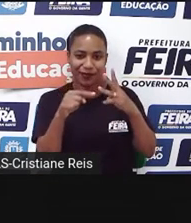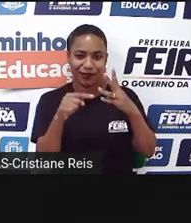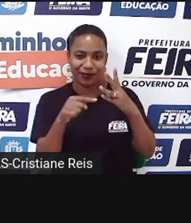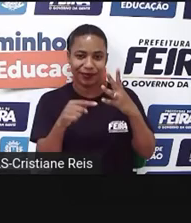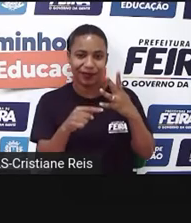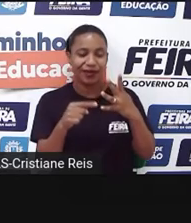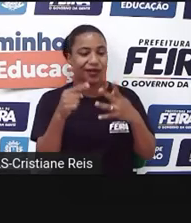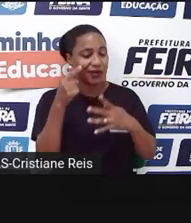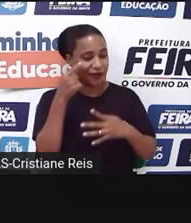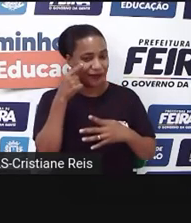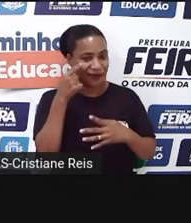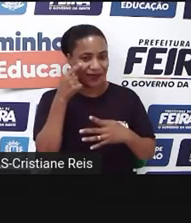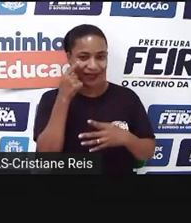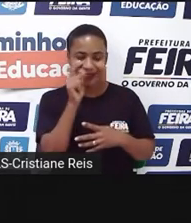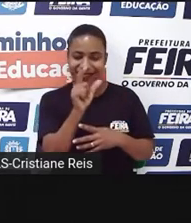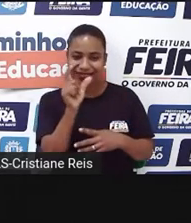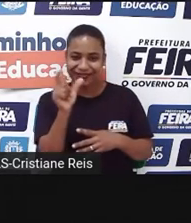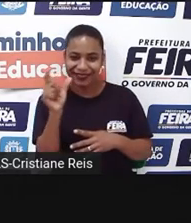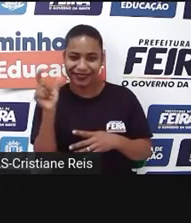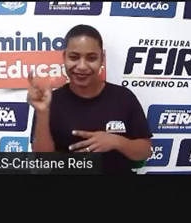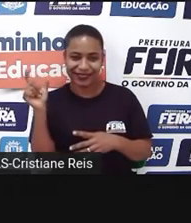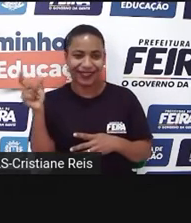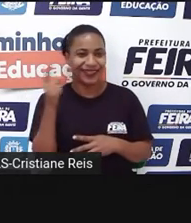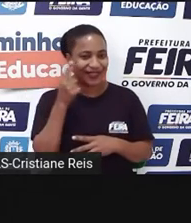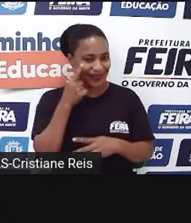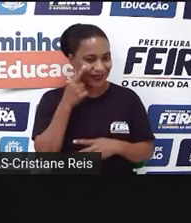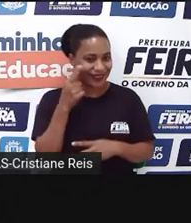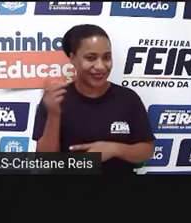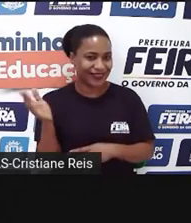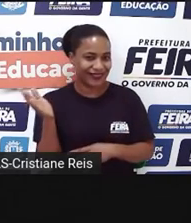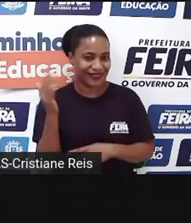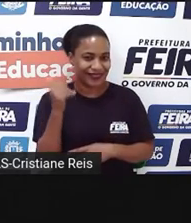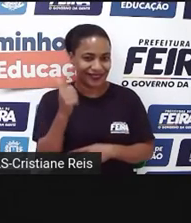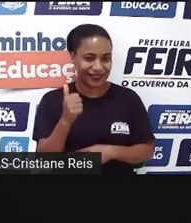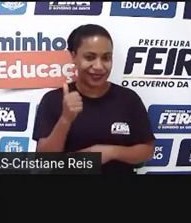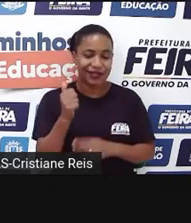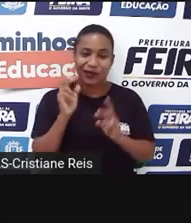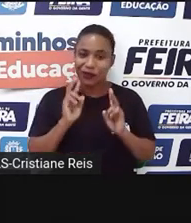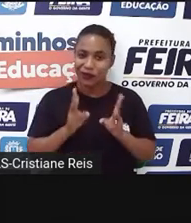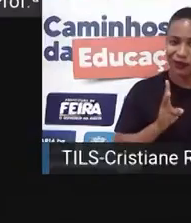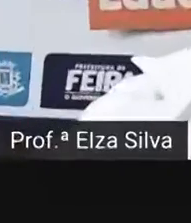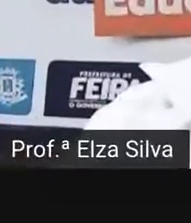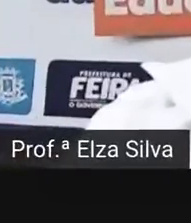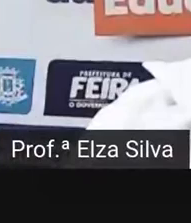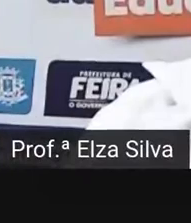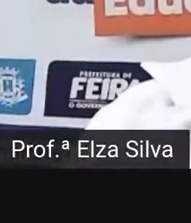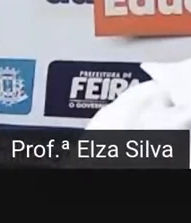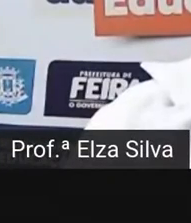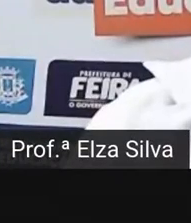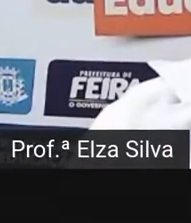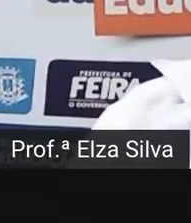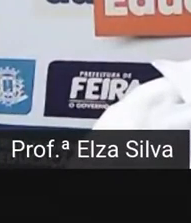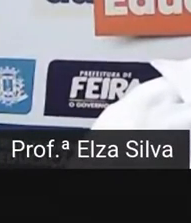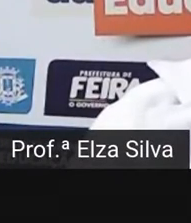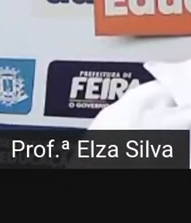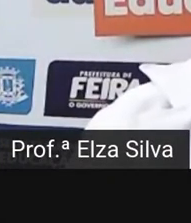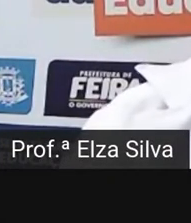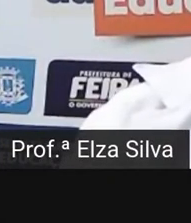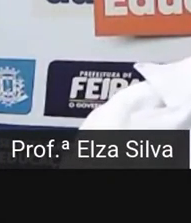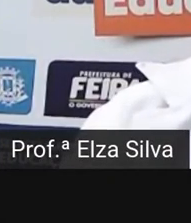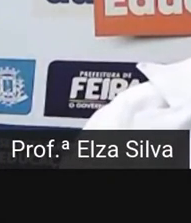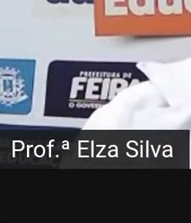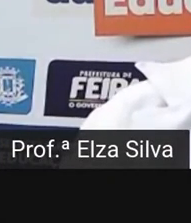vocabulário. Ok? Let's go. Vamos lá, porque nossa aula ainda não terminou e a gente ainda tem muito a aprender.